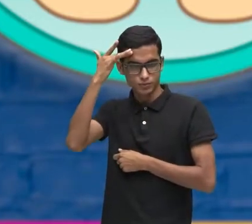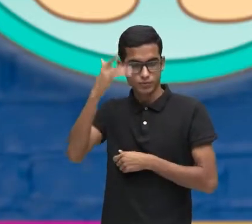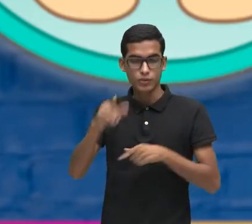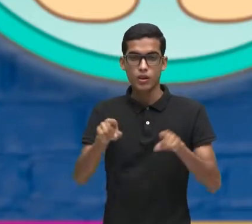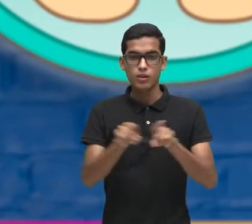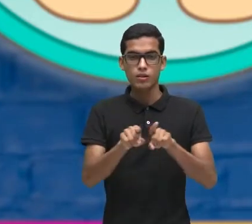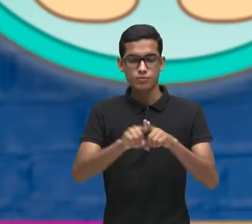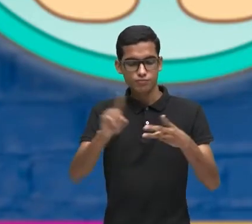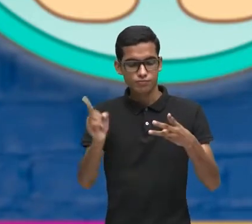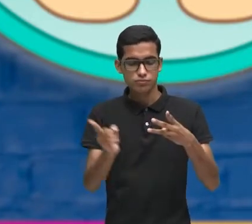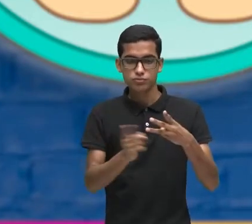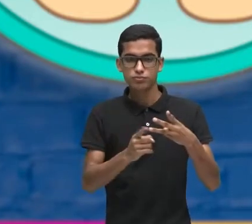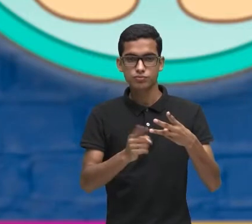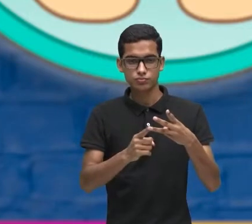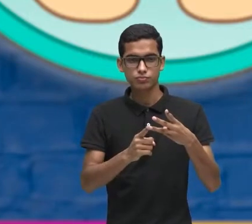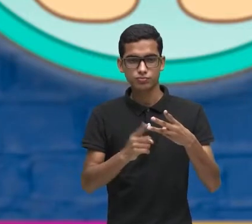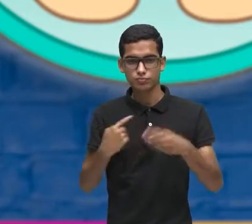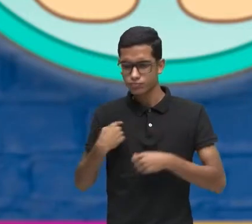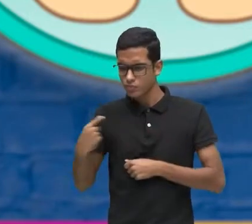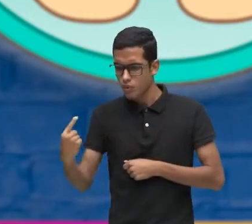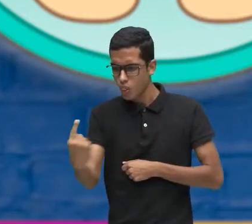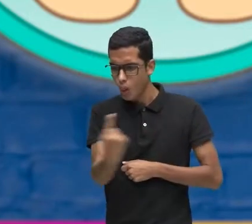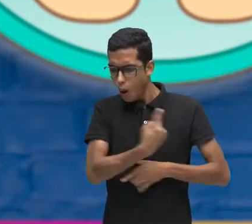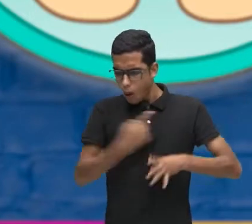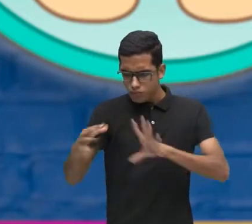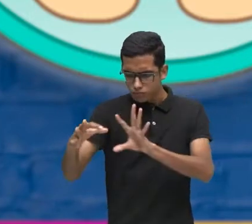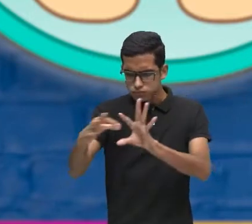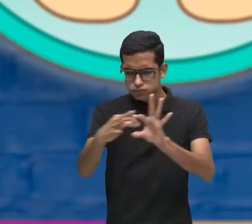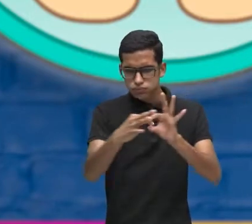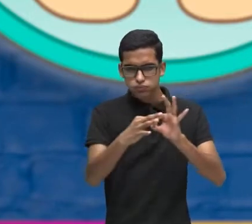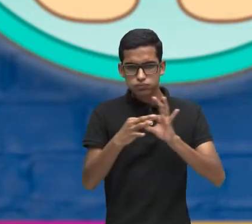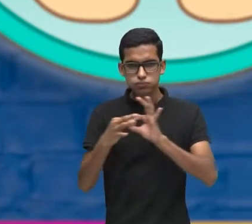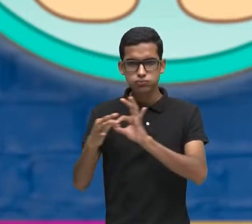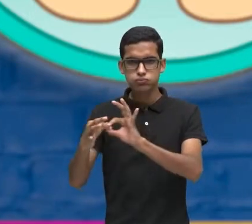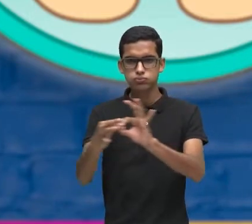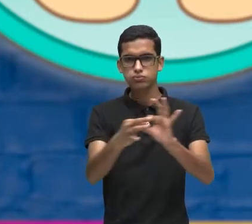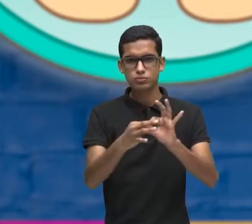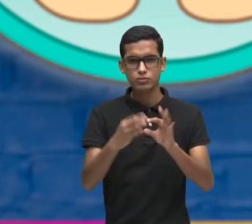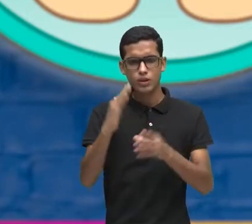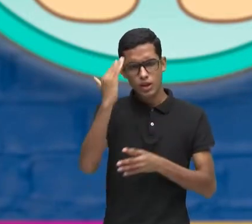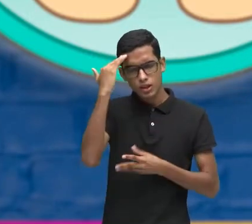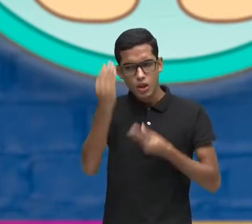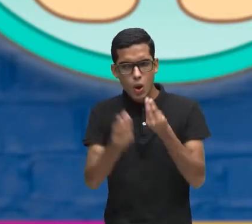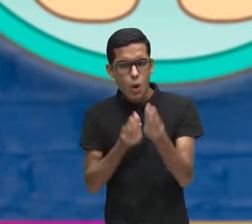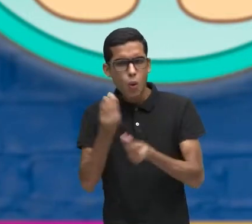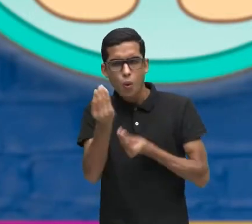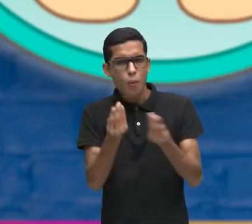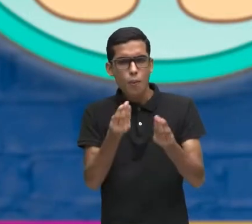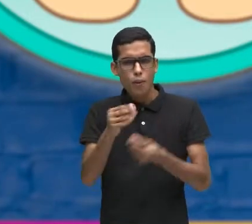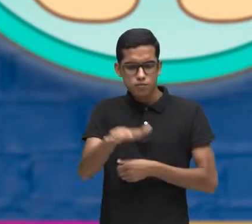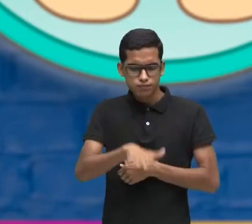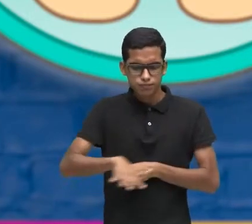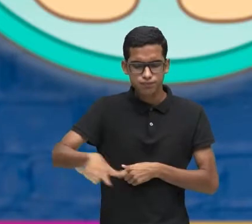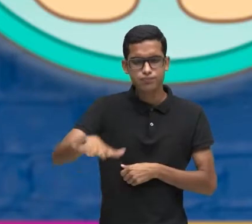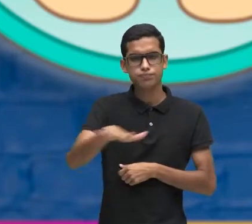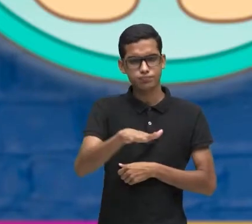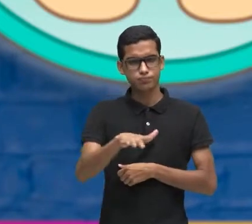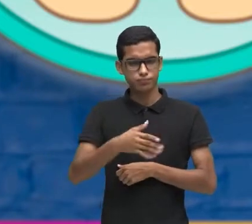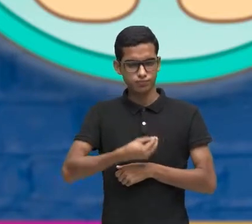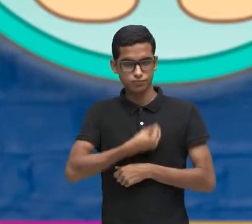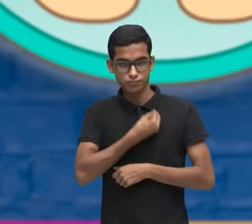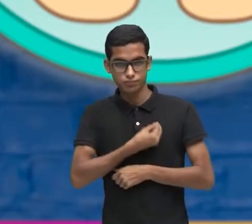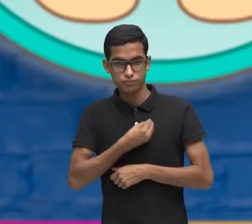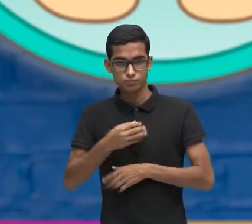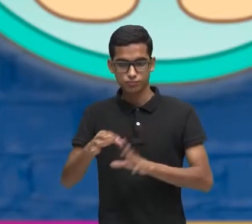o terceiro pilar, nós, né? Entender o universo. Pensando nesses três pilares,